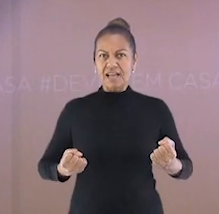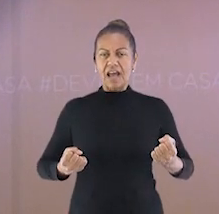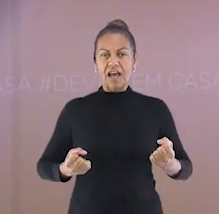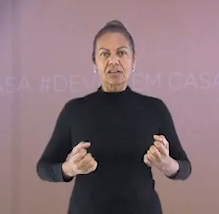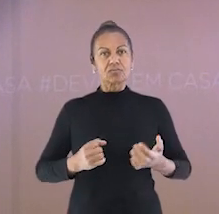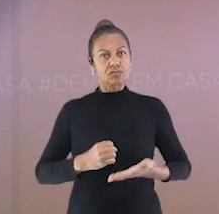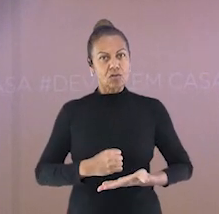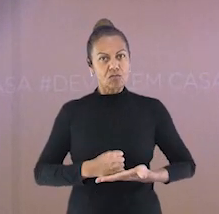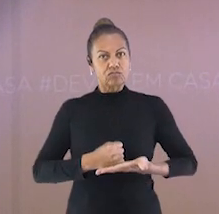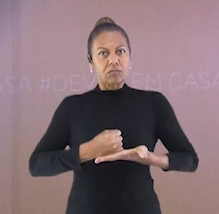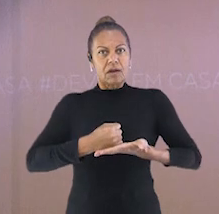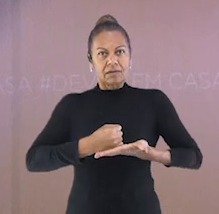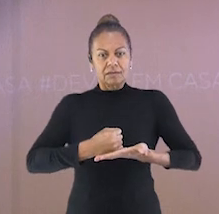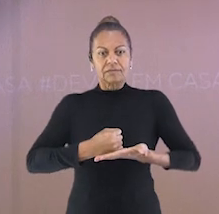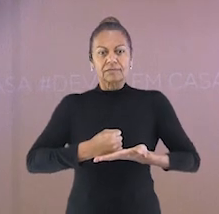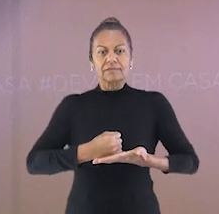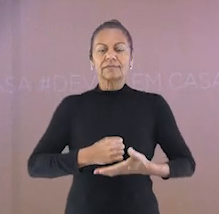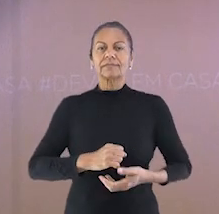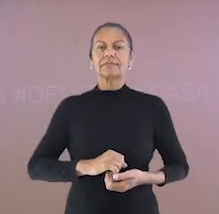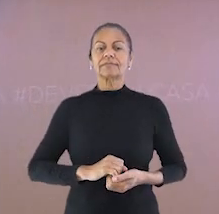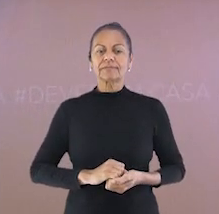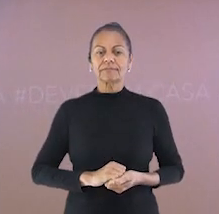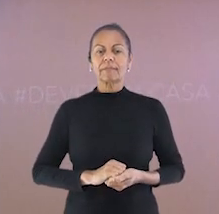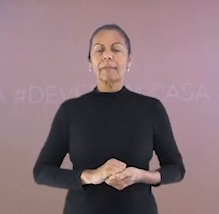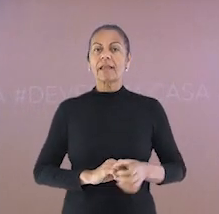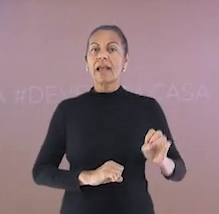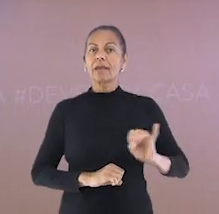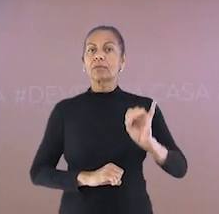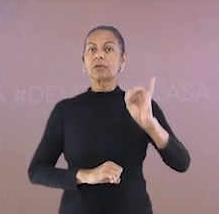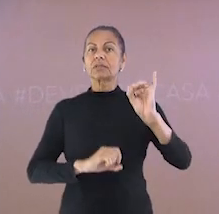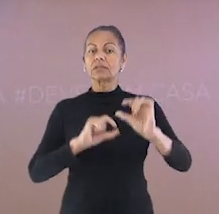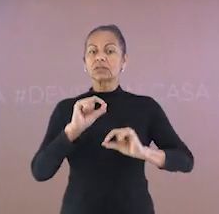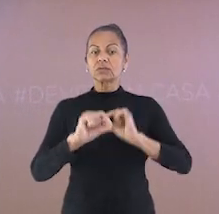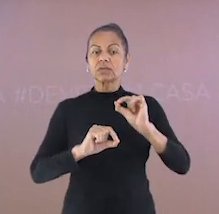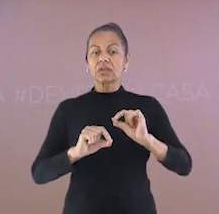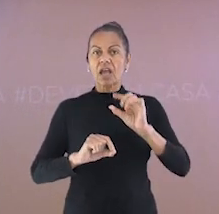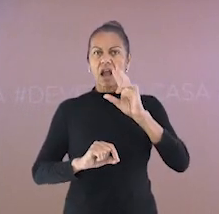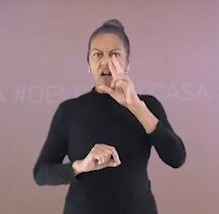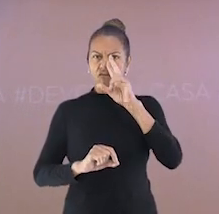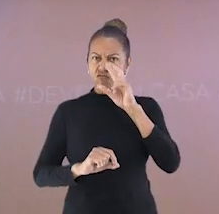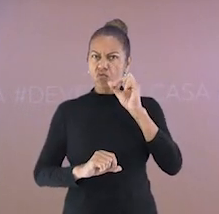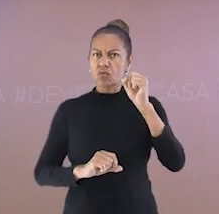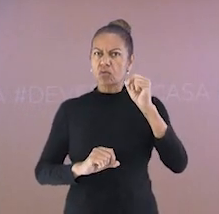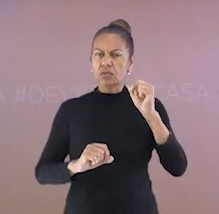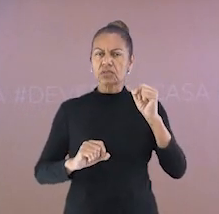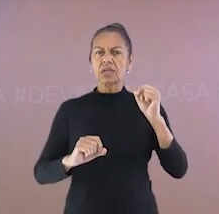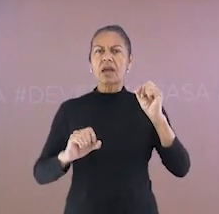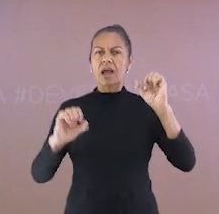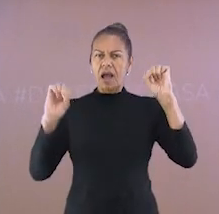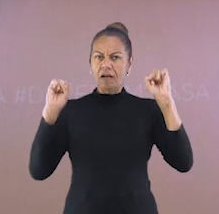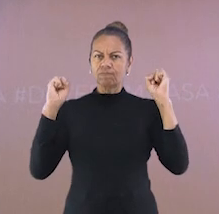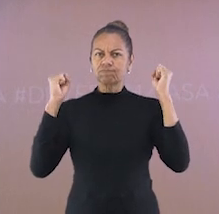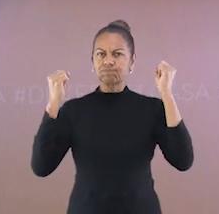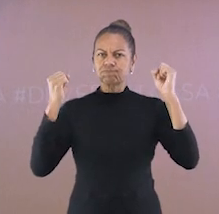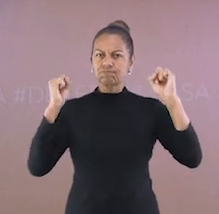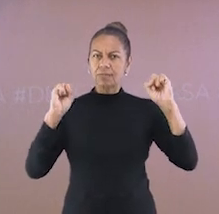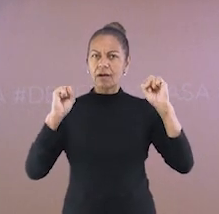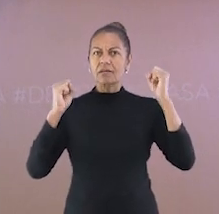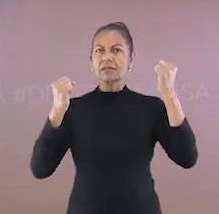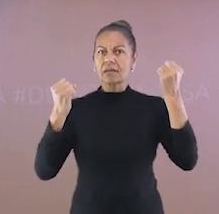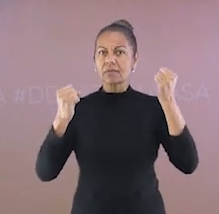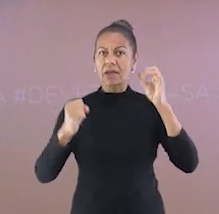de um indivíduo. É de suma importância o fortalecimento da lombar, pois é uma das principais